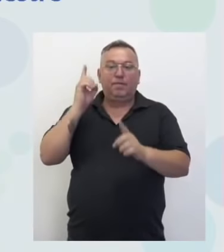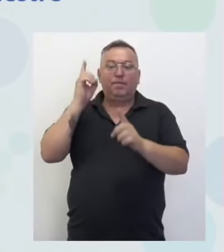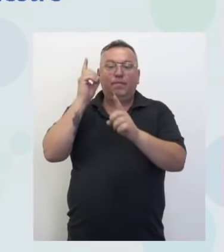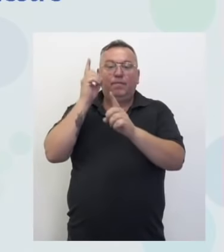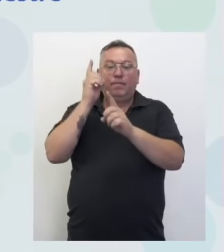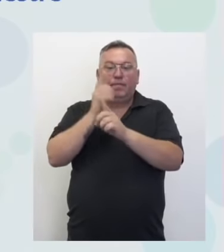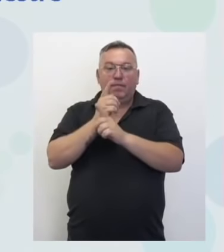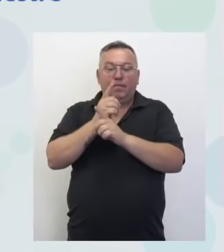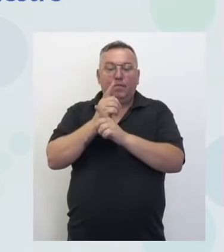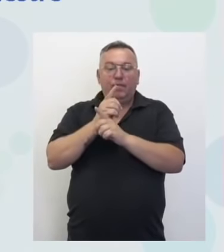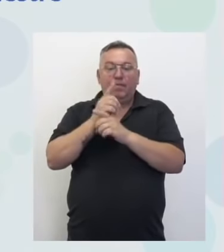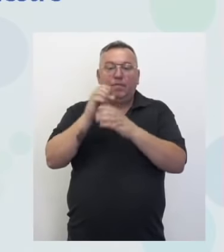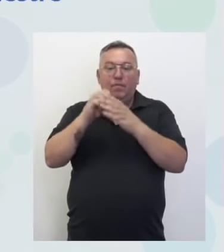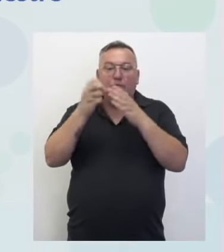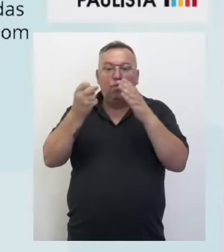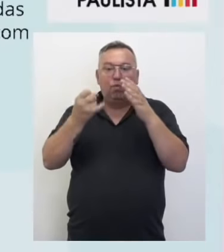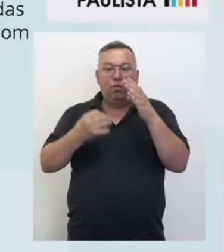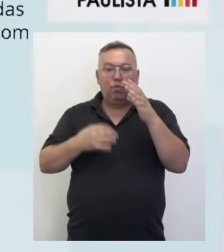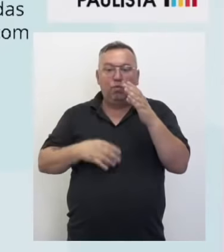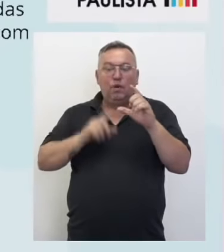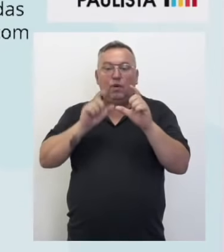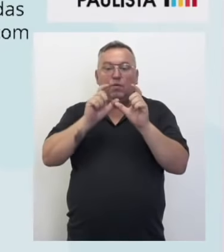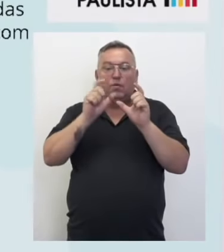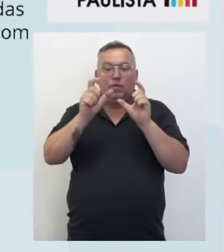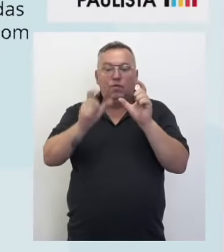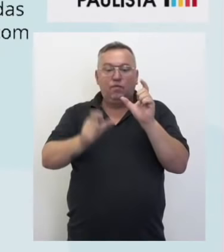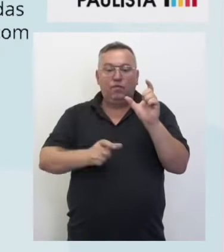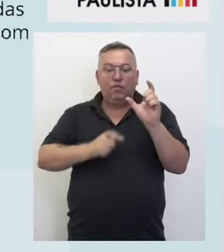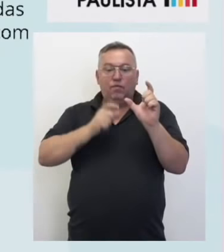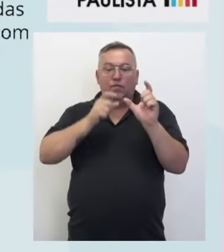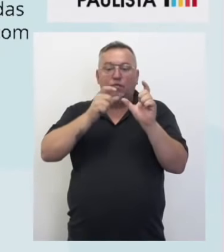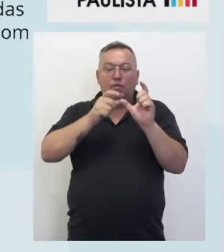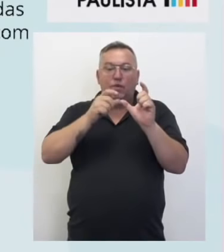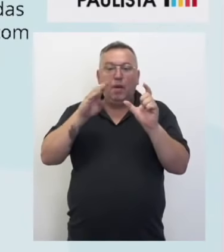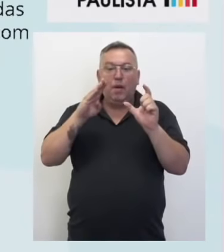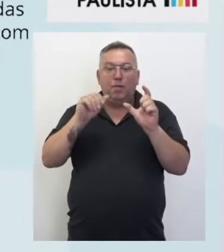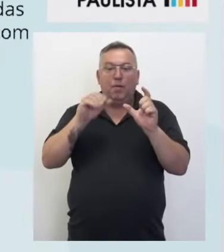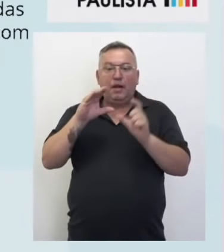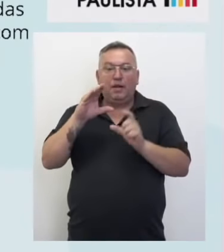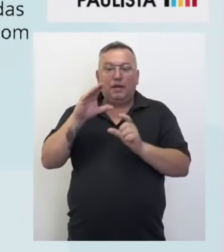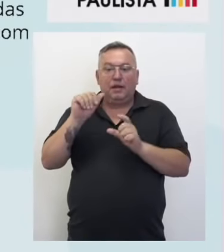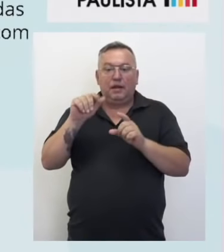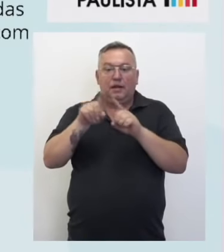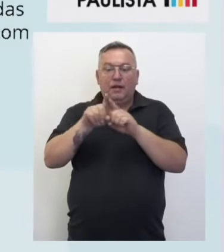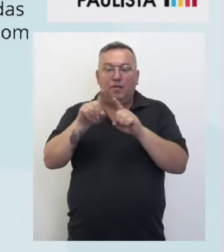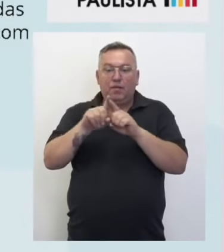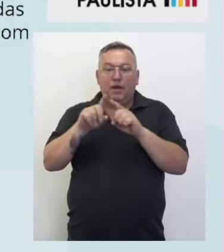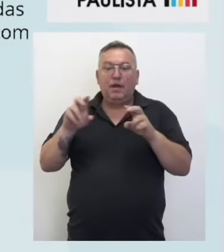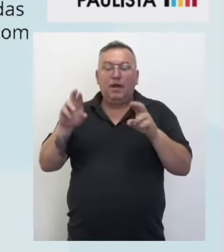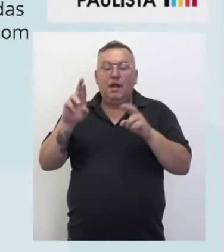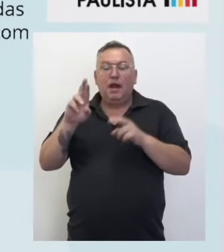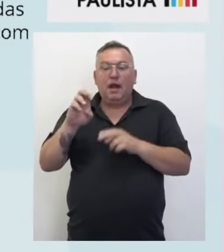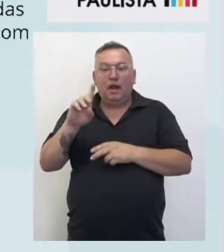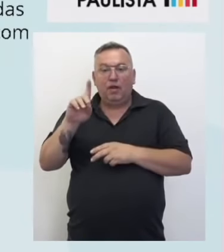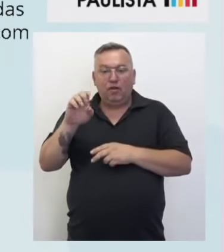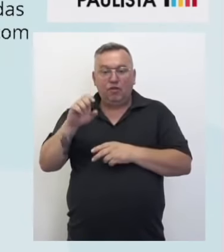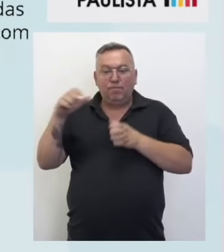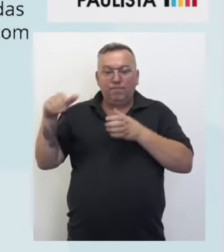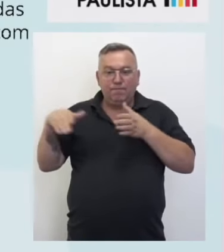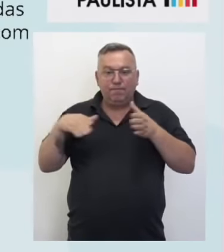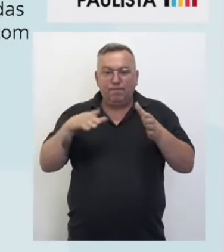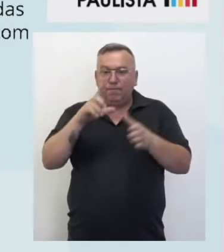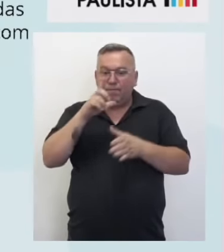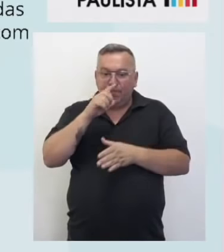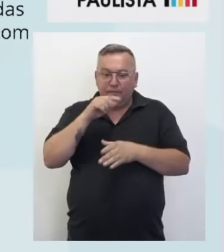os componentes da morfologia das bacias e das redes hidrográficas e analisar as